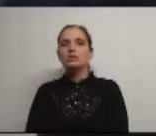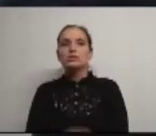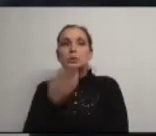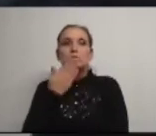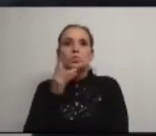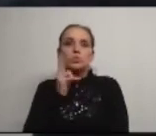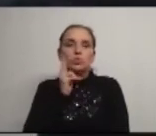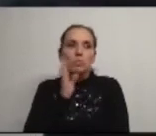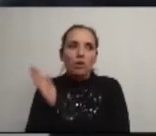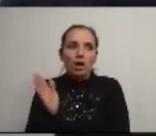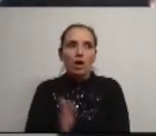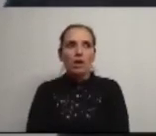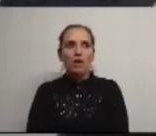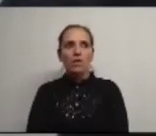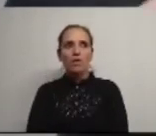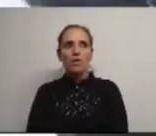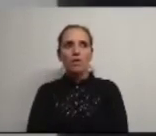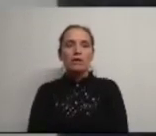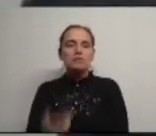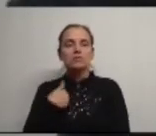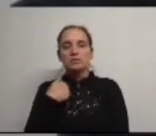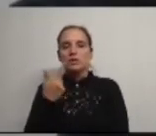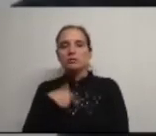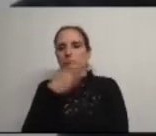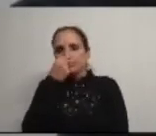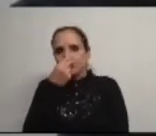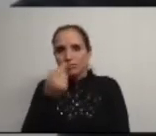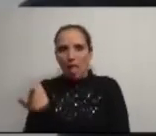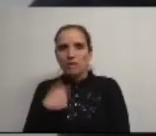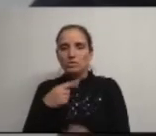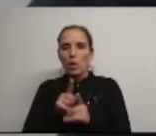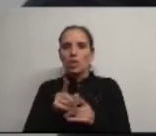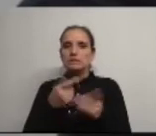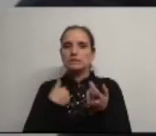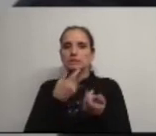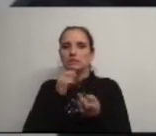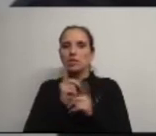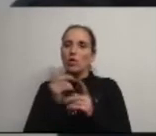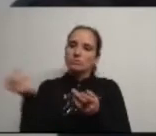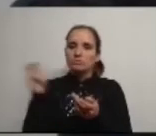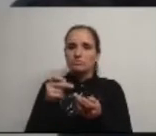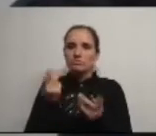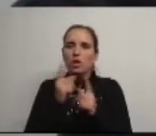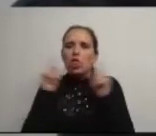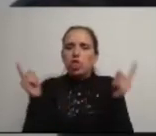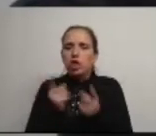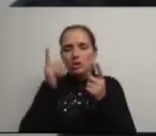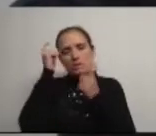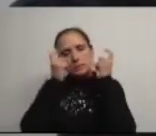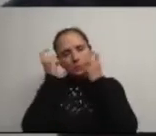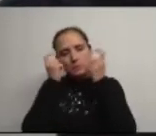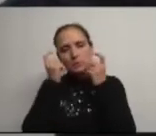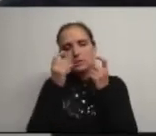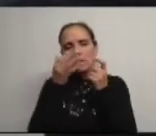algum condicionalismo devido a uma constipação que persiste em não me deixar em paz, venho aqui partilhar convosco uma breve reflexão do